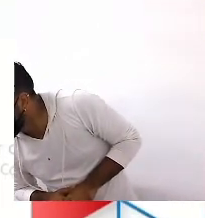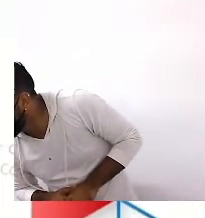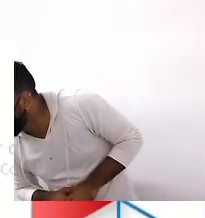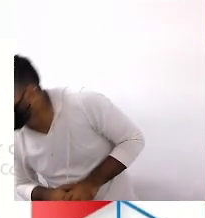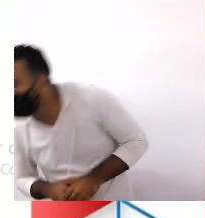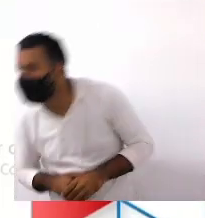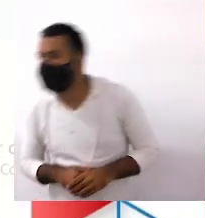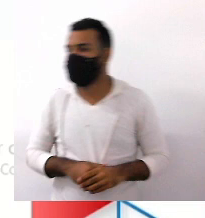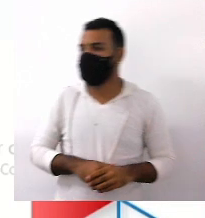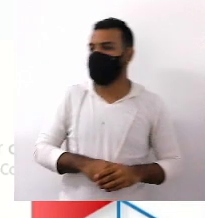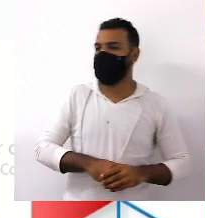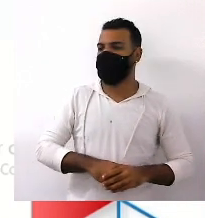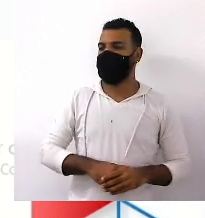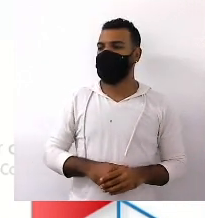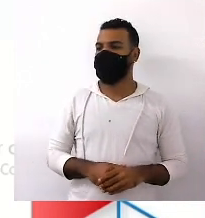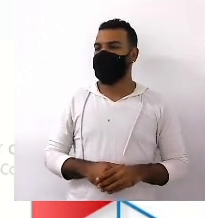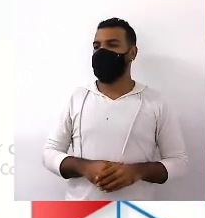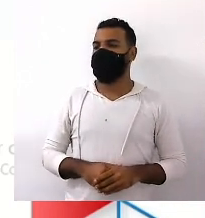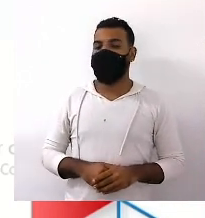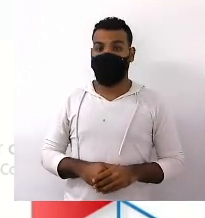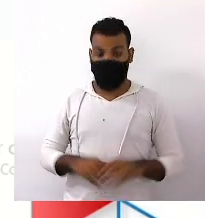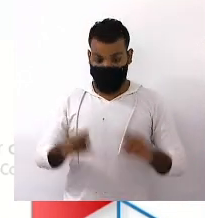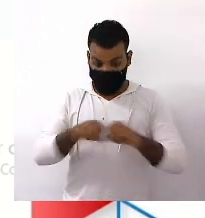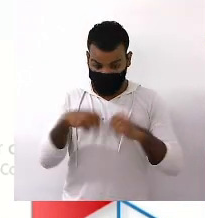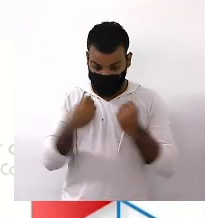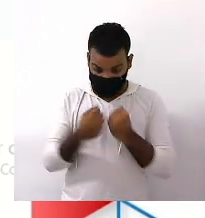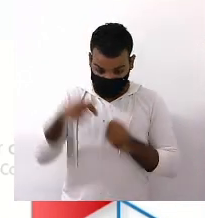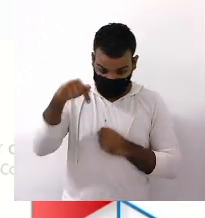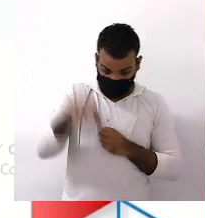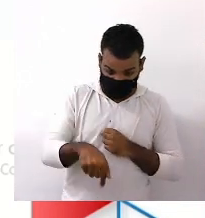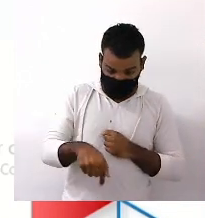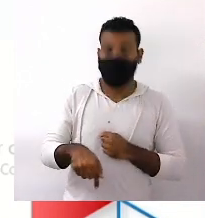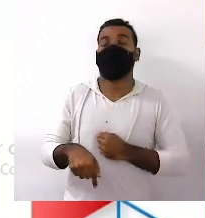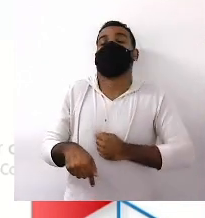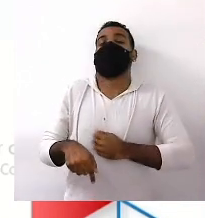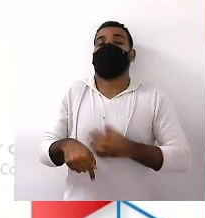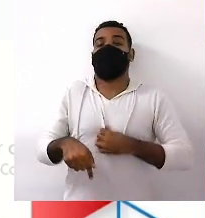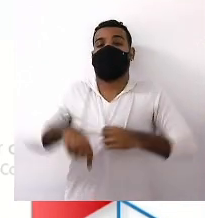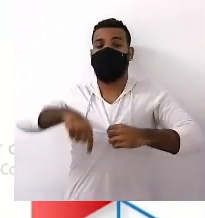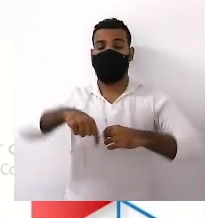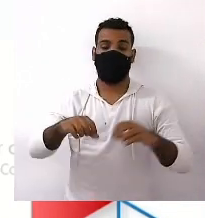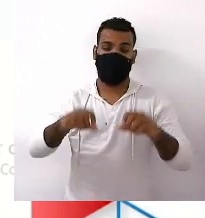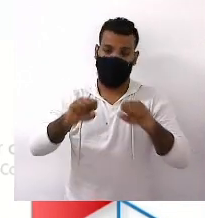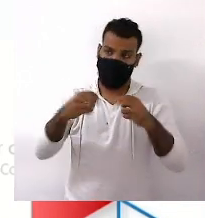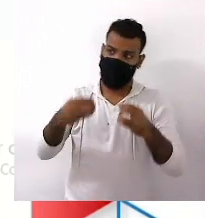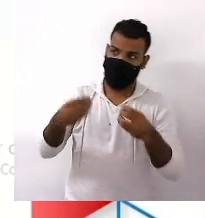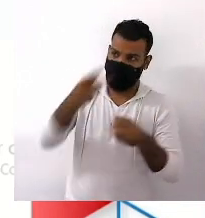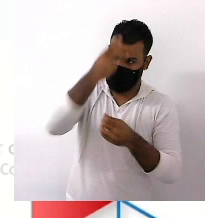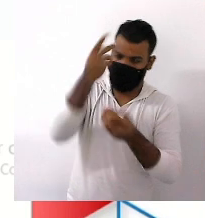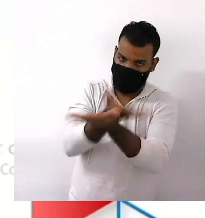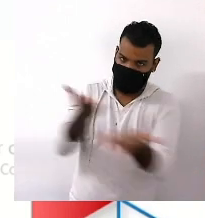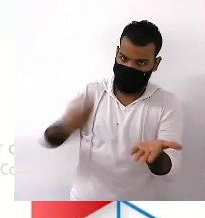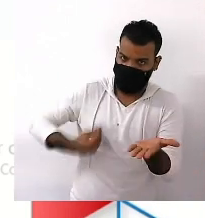Atenção Em nossa sociedade Os textos normativos E os textos legais